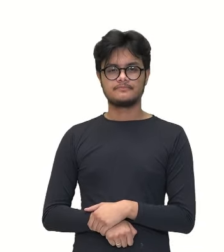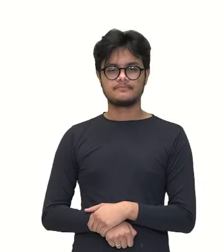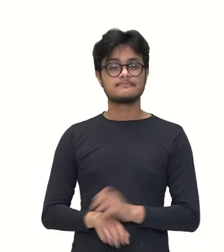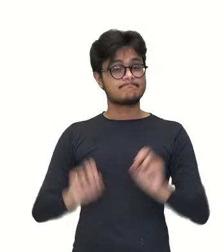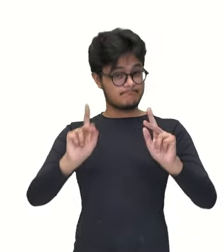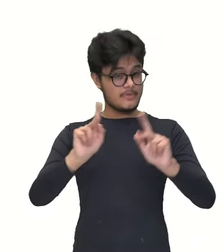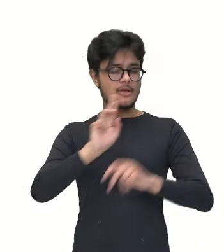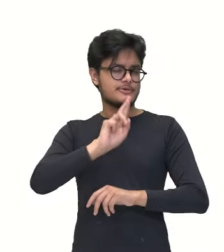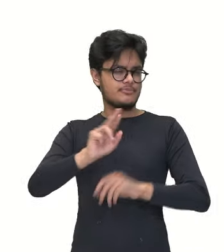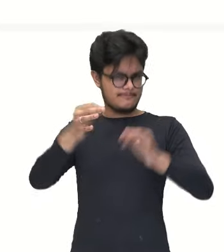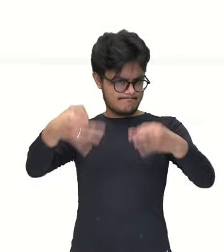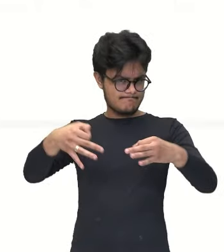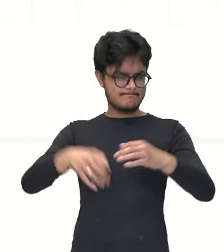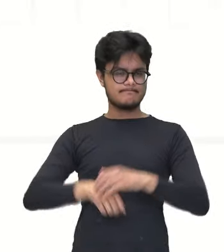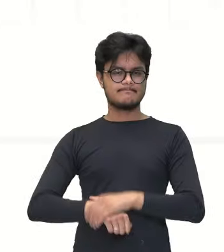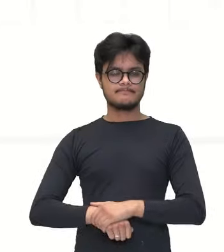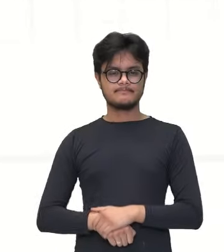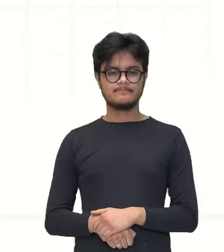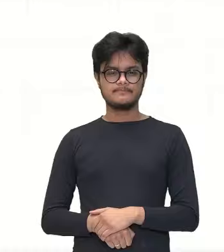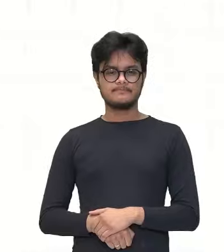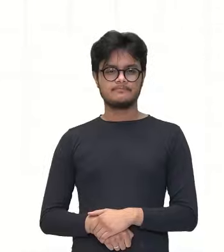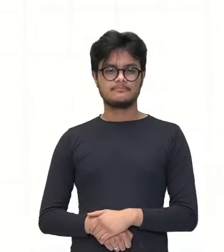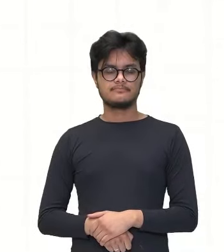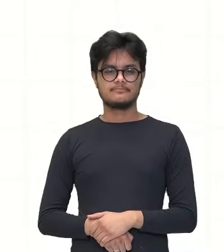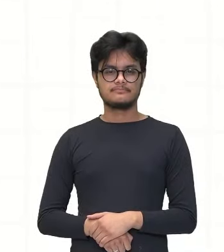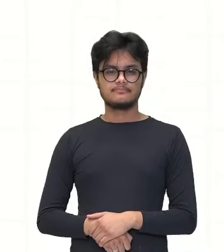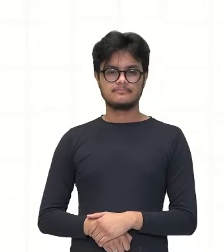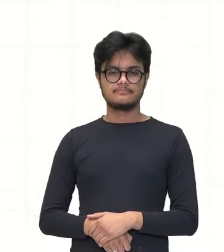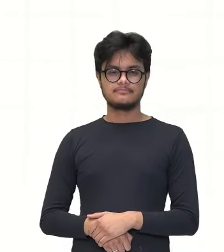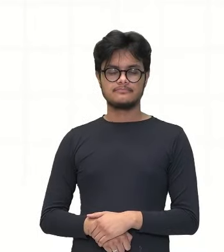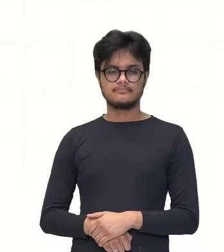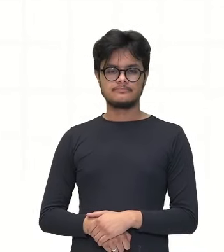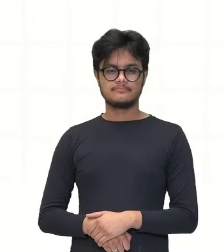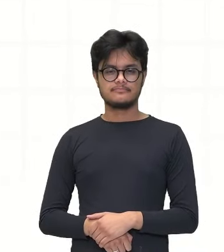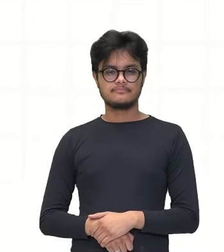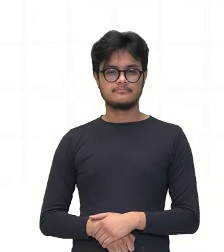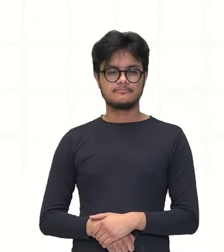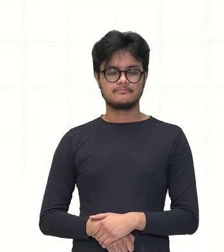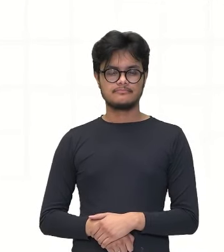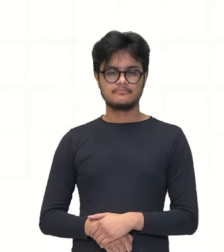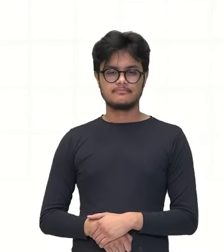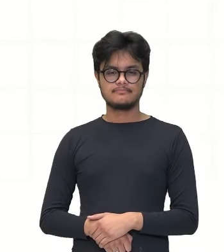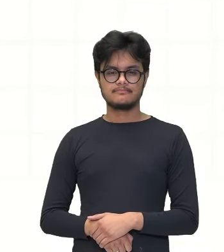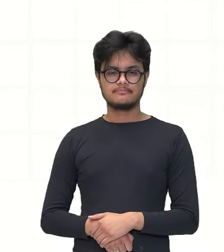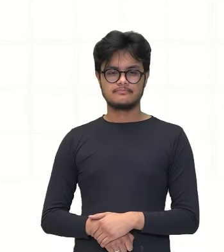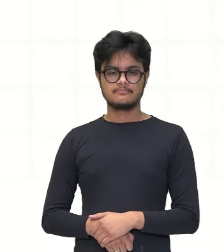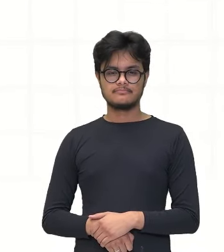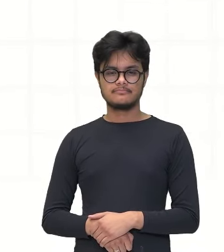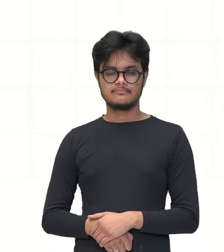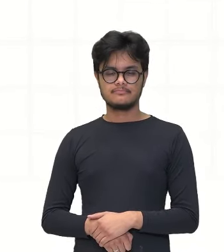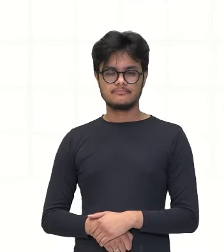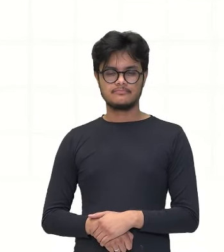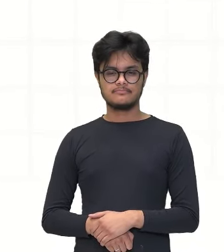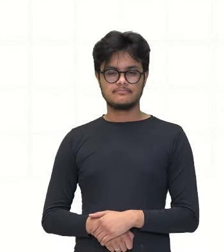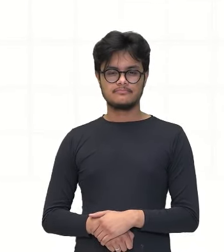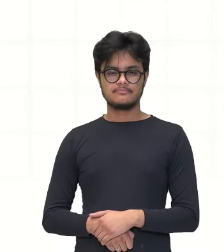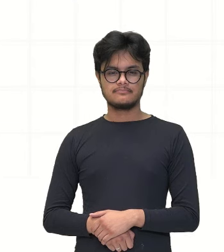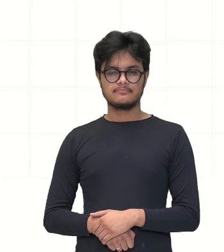Respondemos aí, então, essa segunda questão, né? Que estava valendo aí, que estava revisando